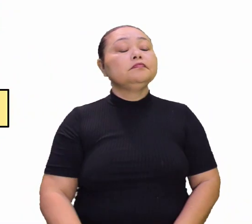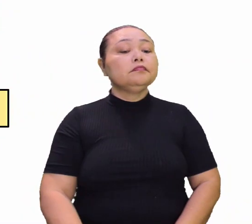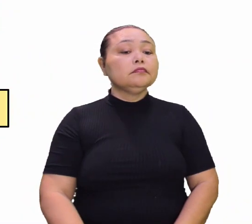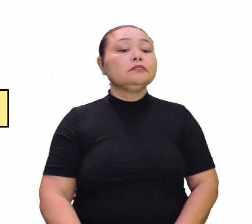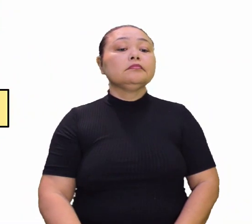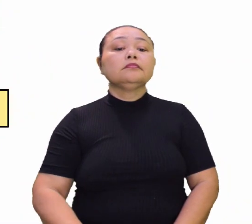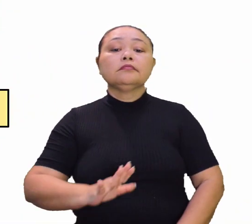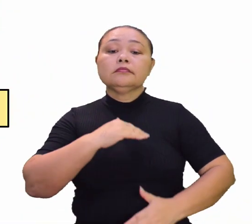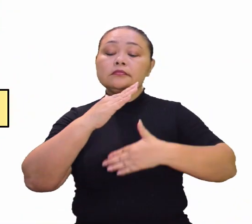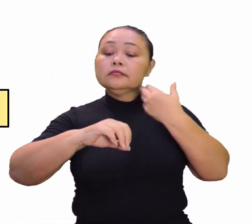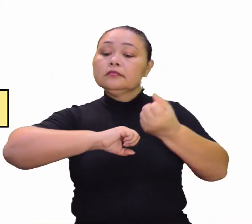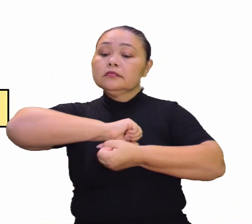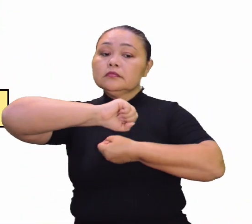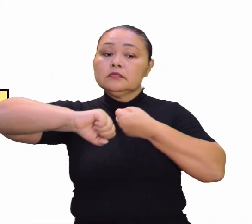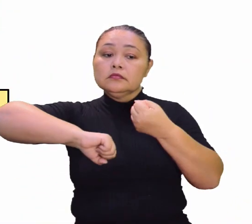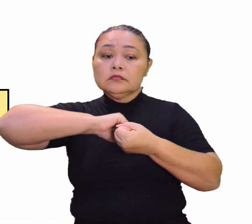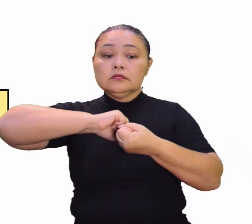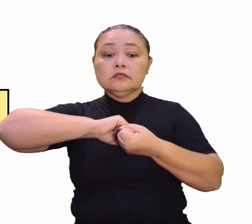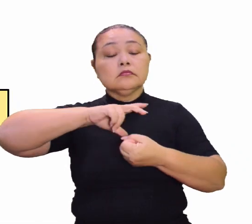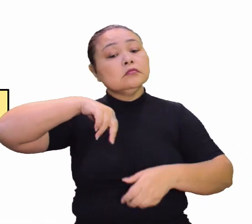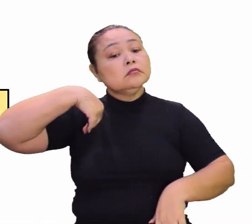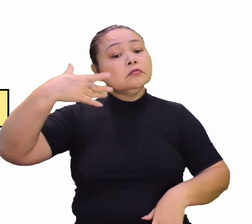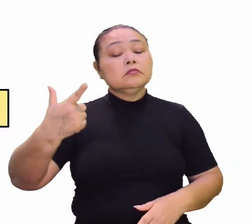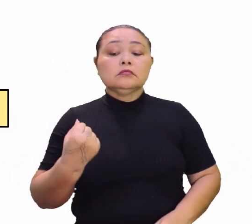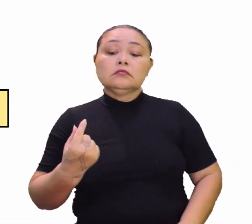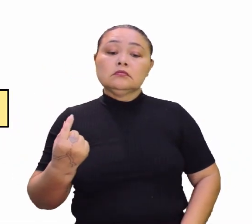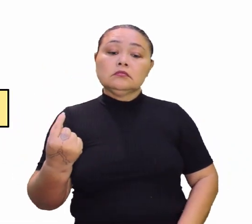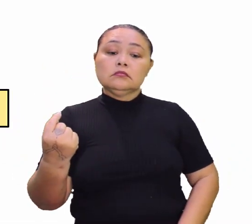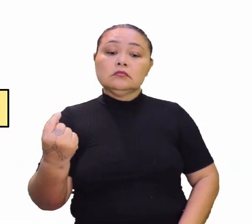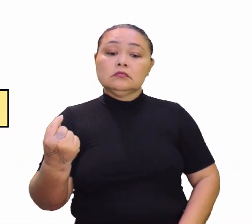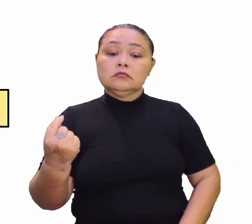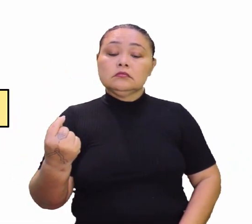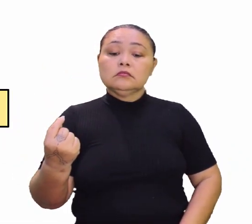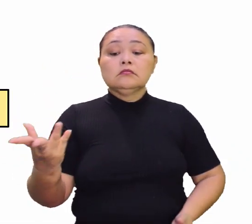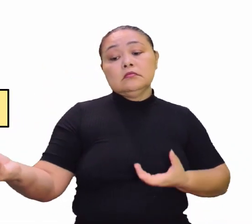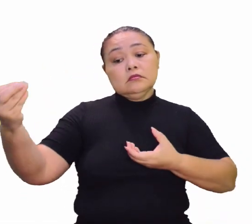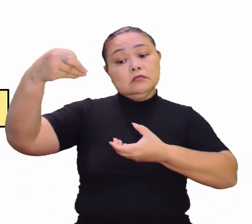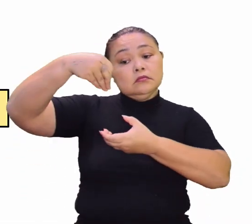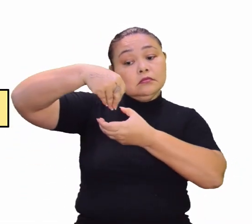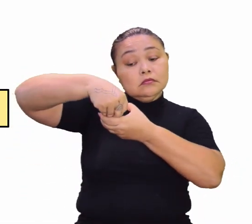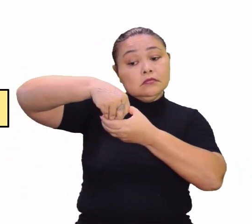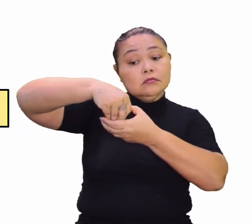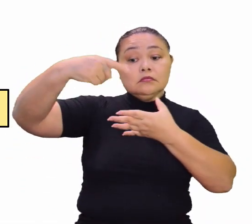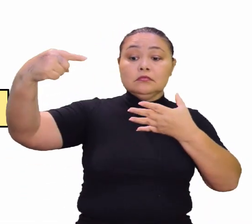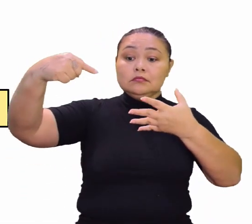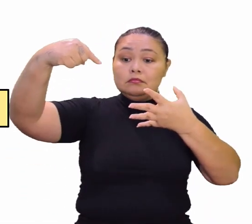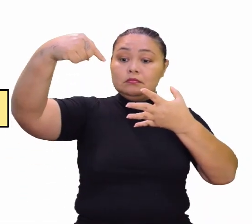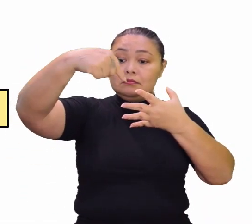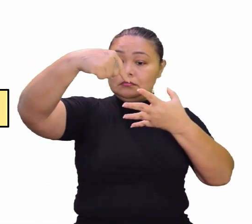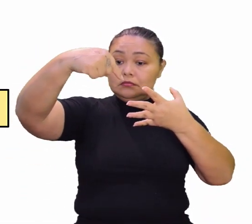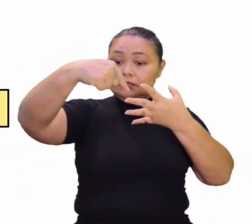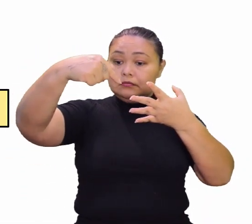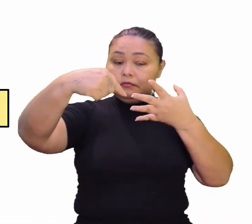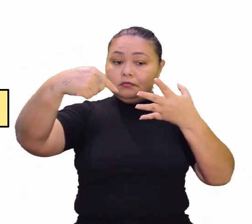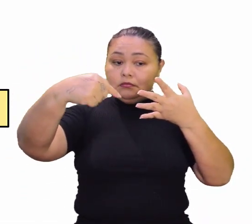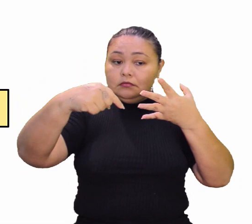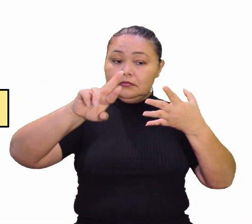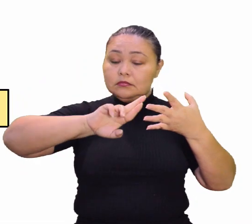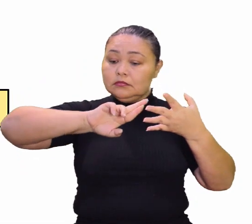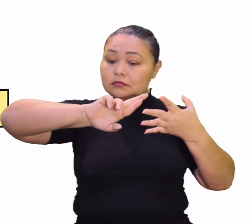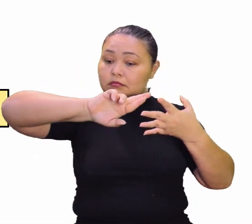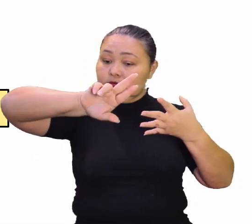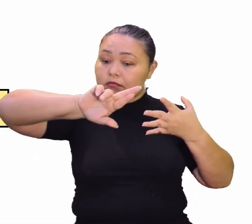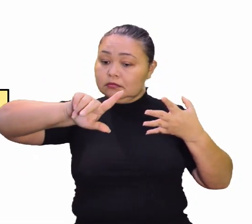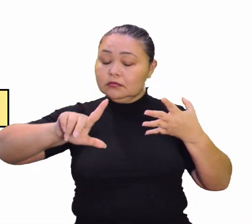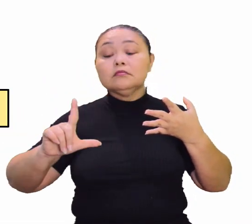Então, desenvolvimento sustentável vai além da questão econômica. Ele engloba vários